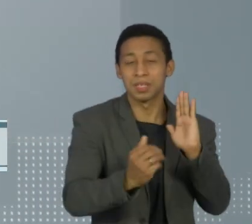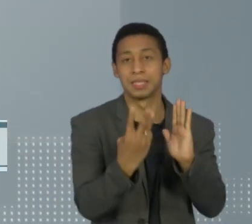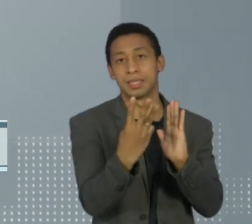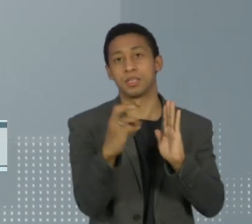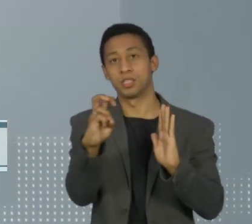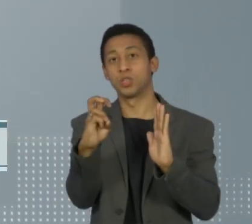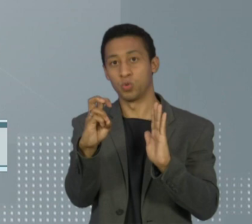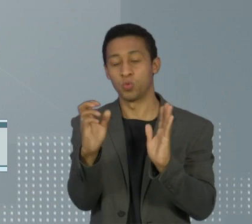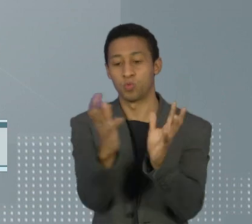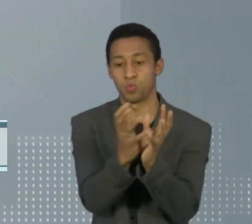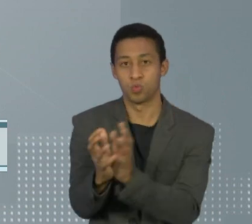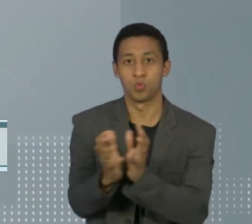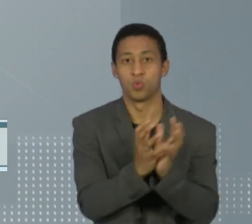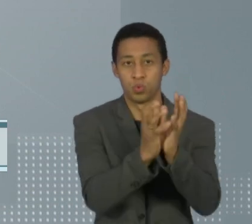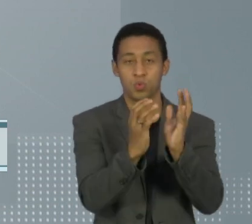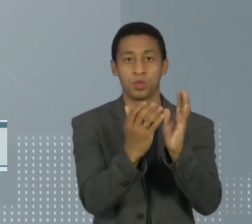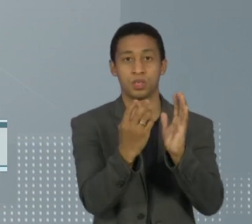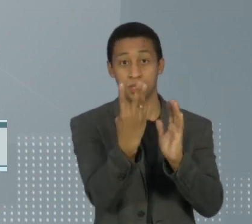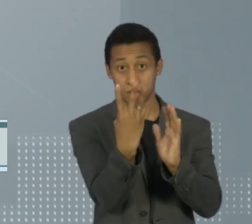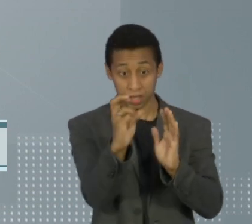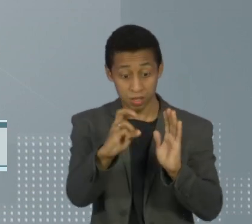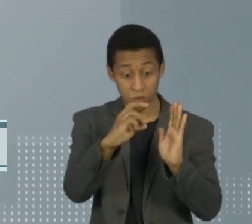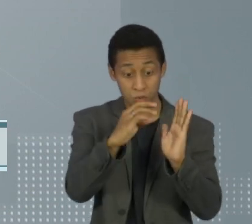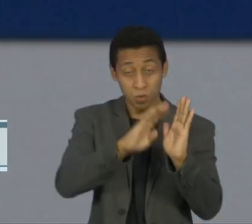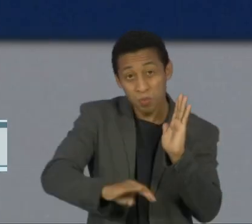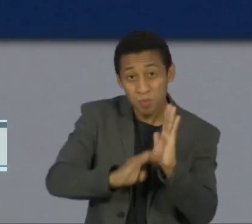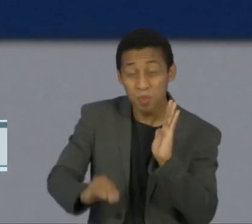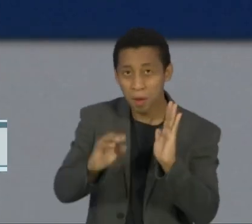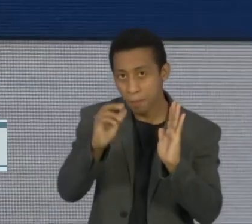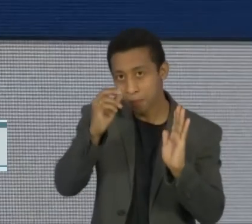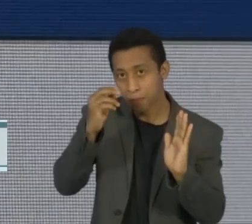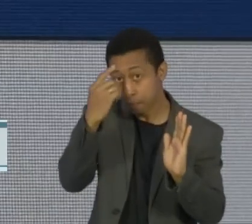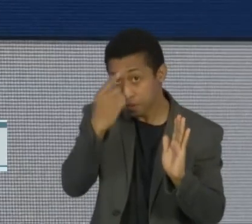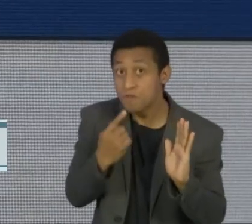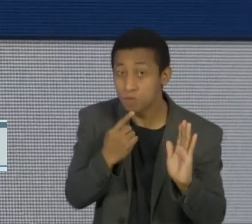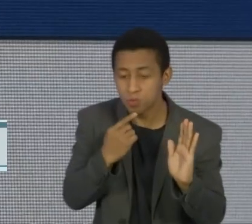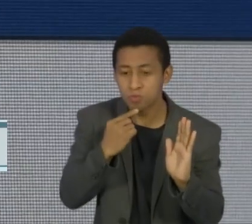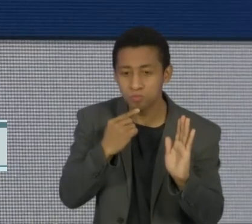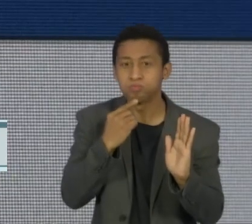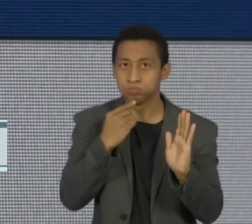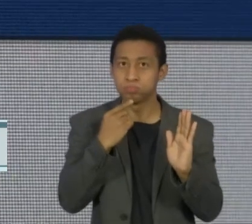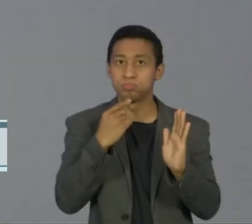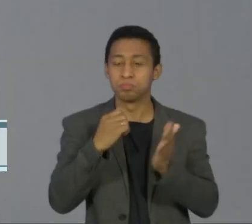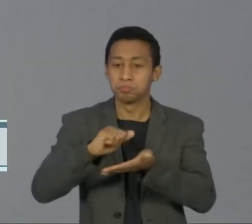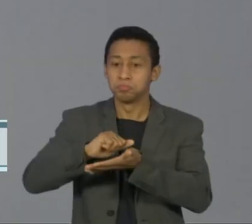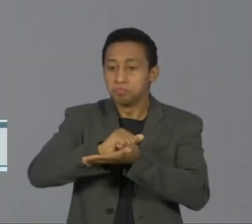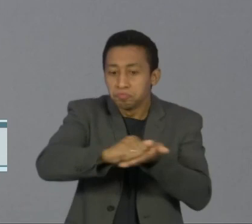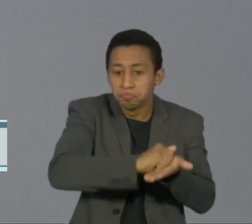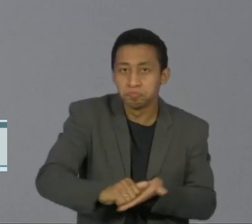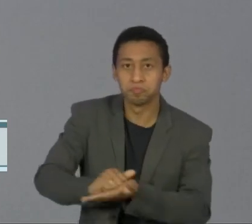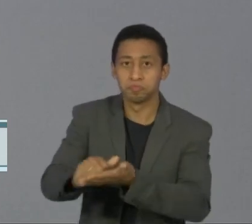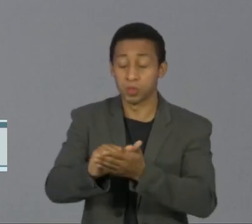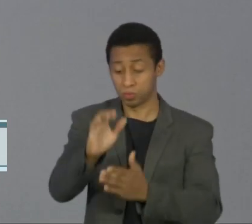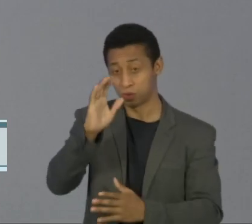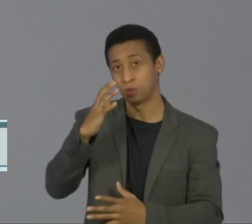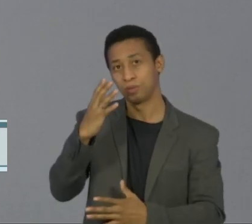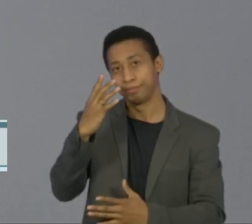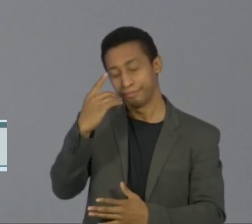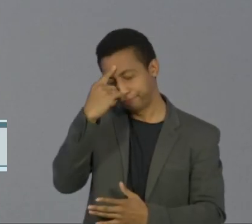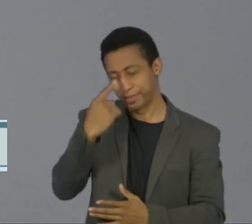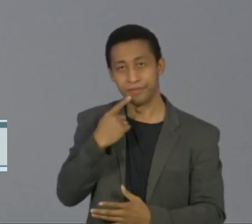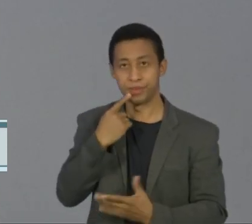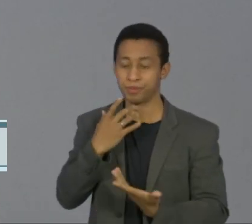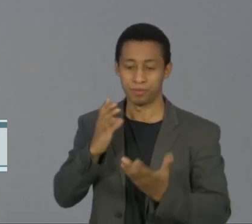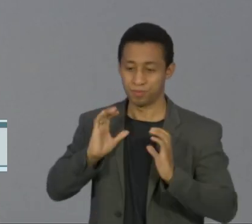plataforma e outros 38 perfis no Instagram. A exclusão faz parte de uma ação global contra comportamentos e métodos